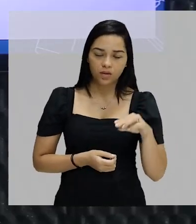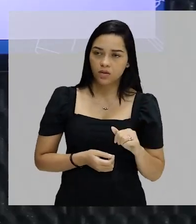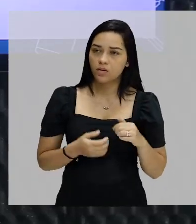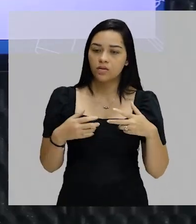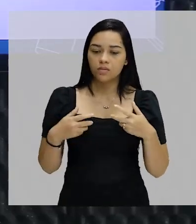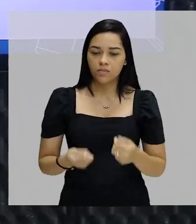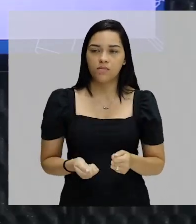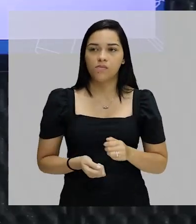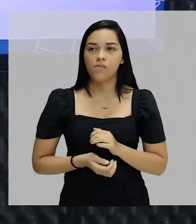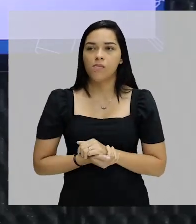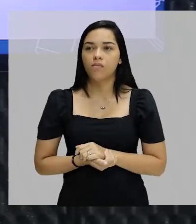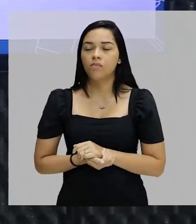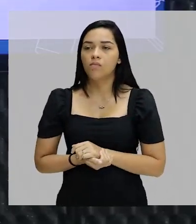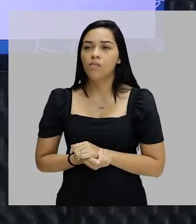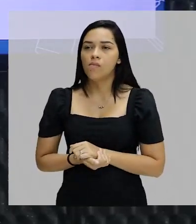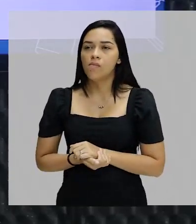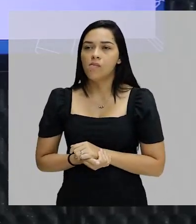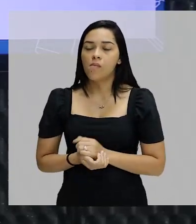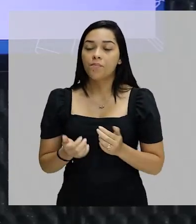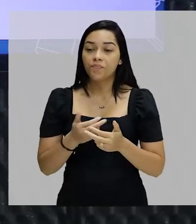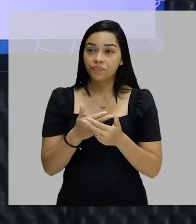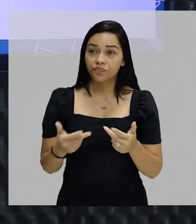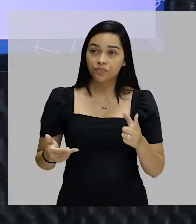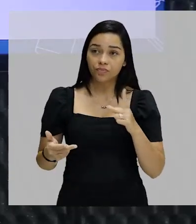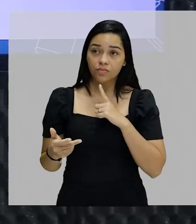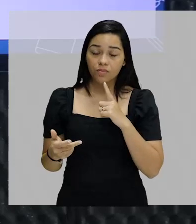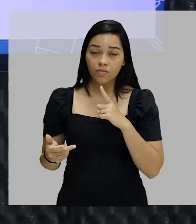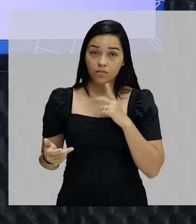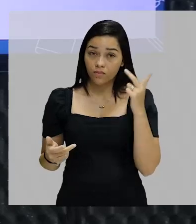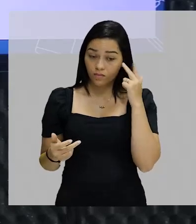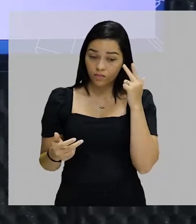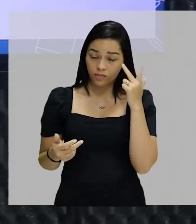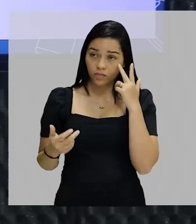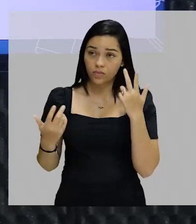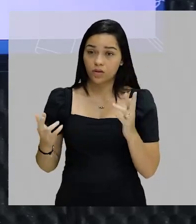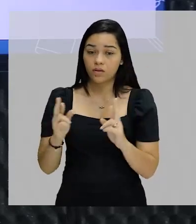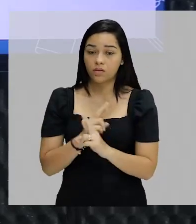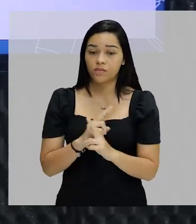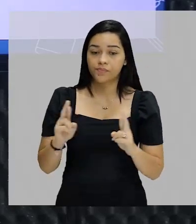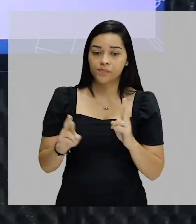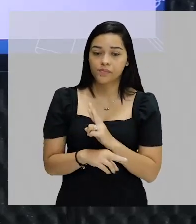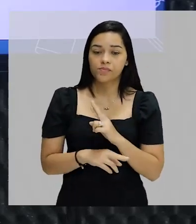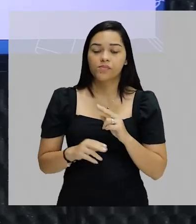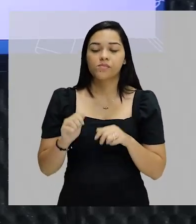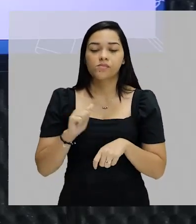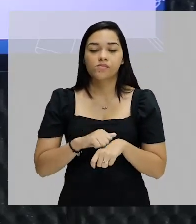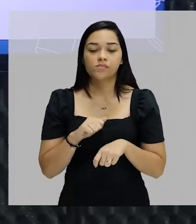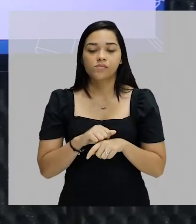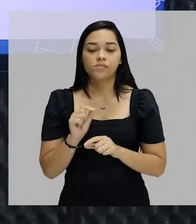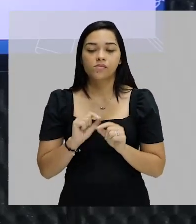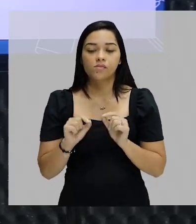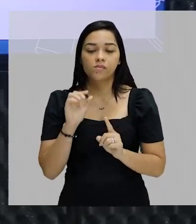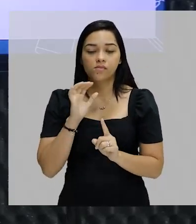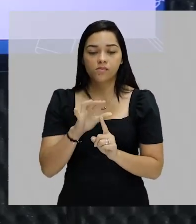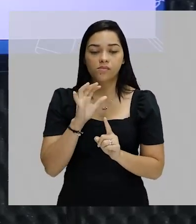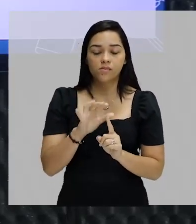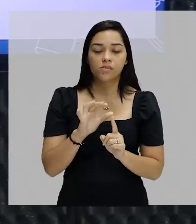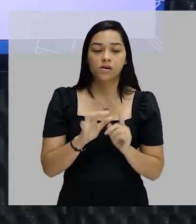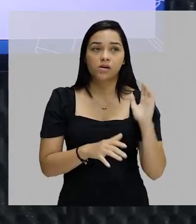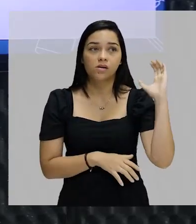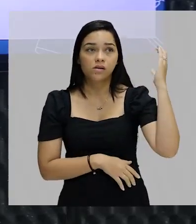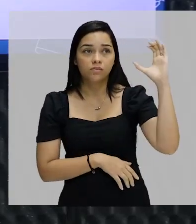Vamos ver aqui comigo. As concepções naturalistas relacionam a pobreza à influência climática.